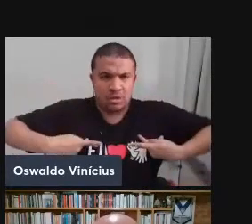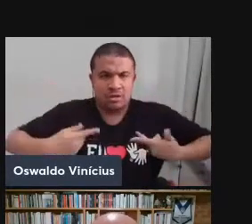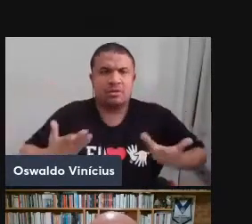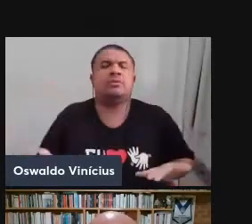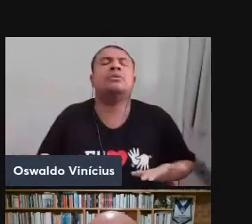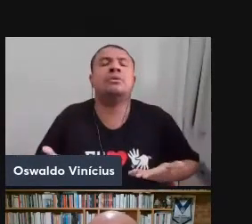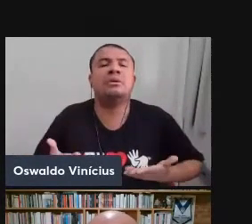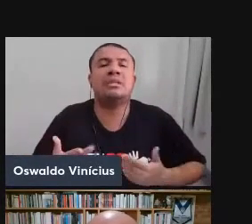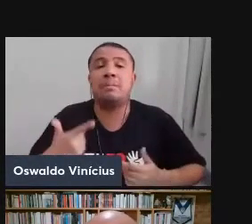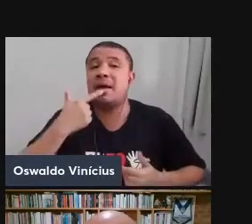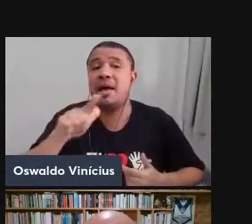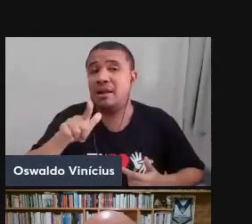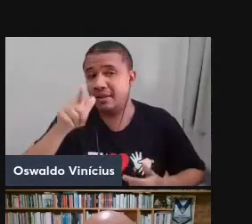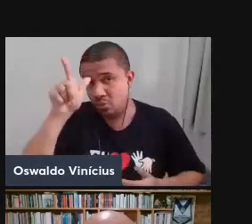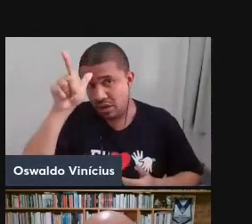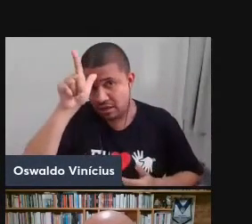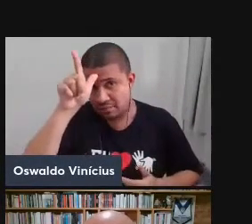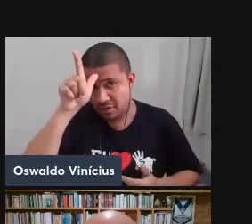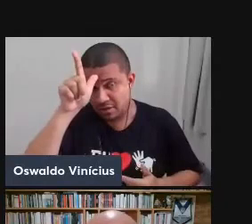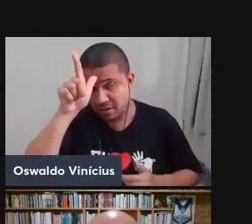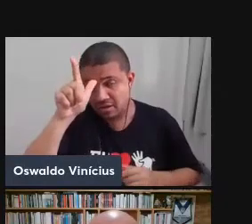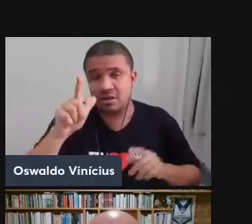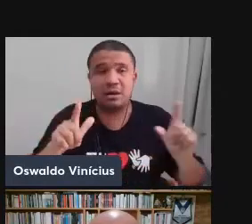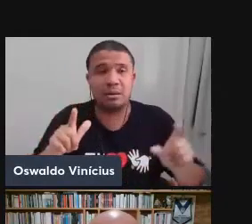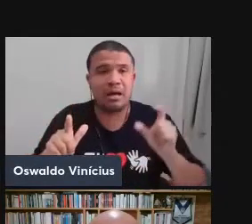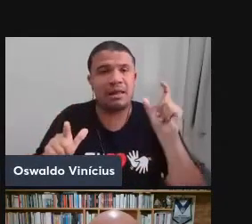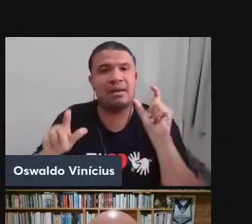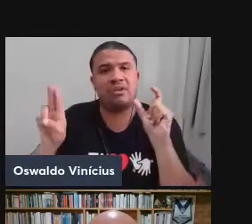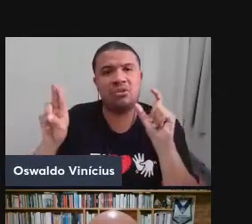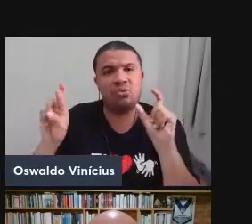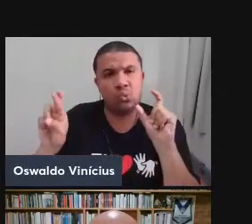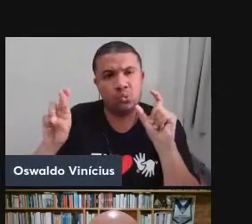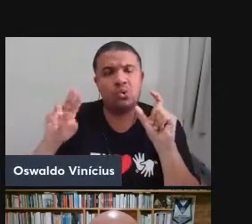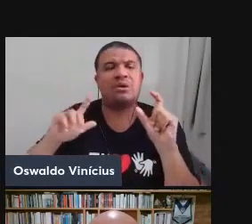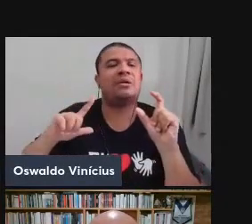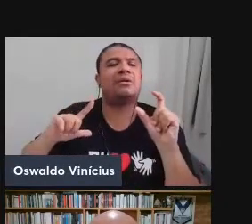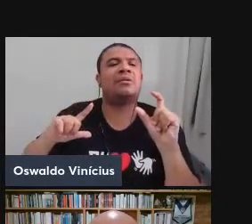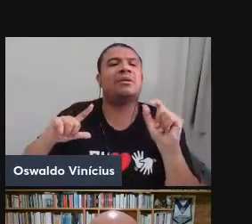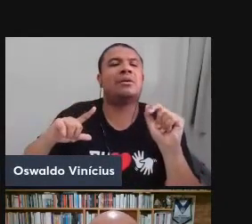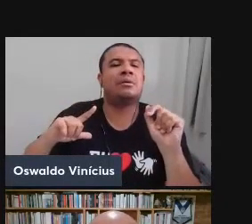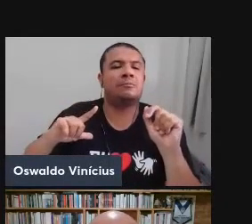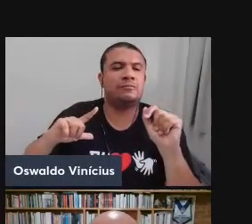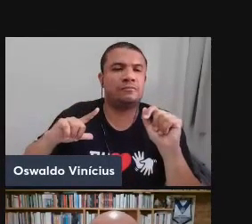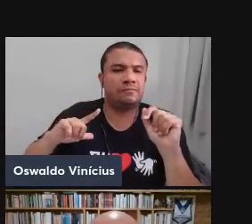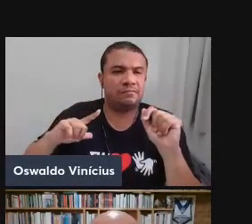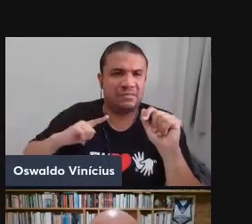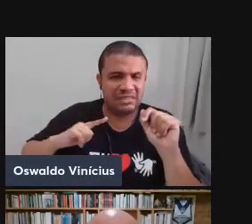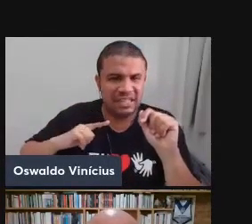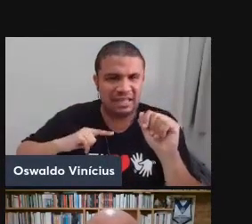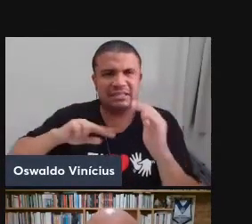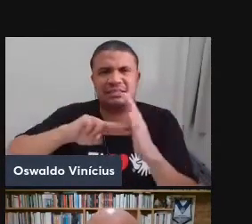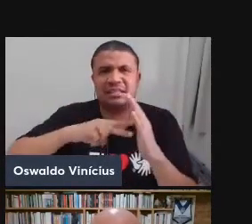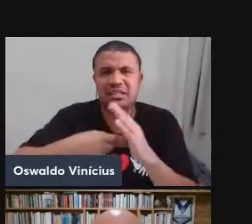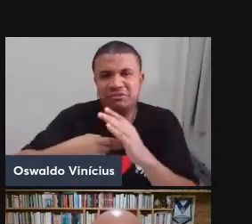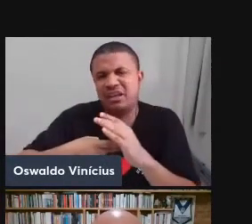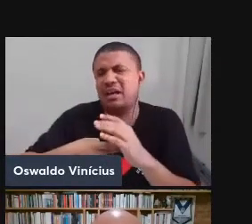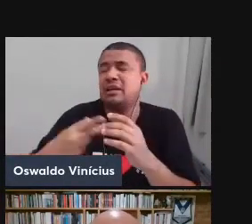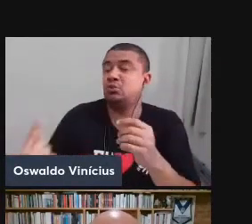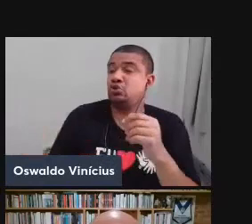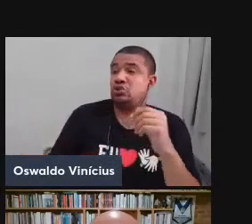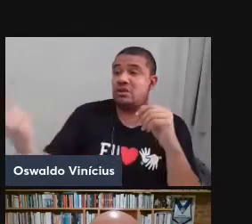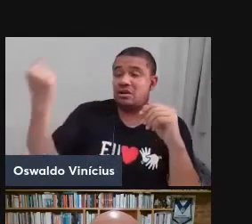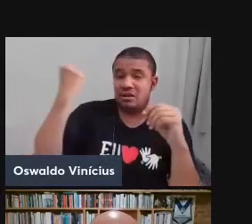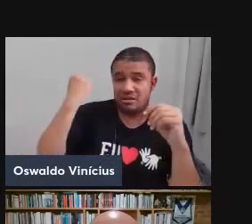e, na língua alemã, a palavra Ur tem esse sentido de antiguidade,